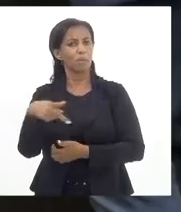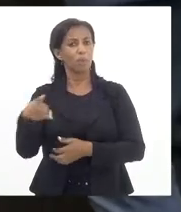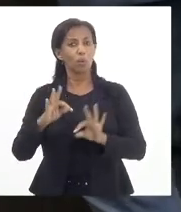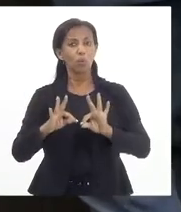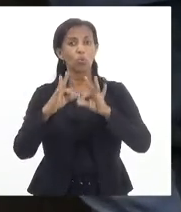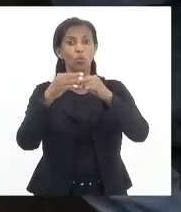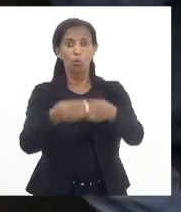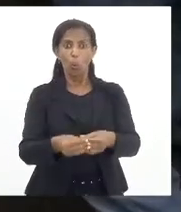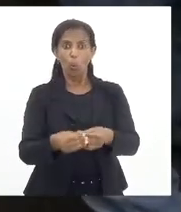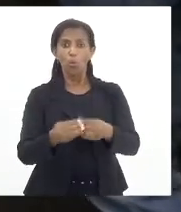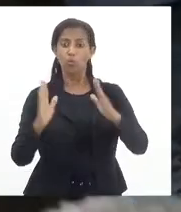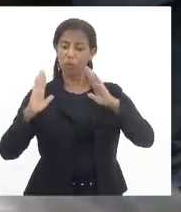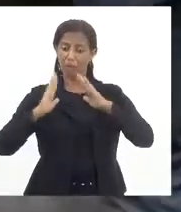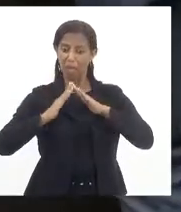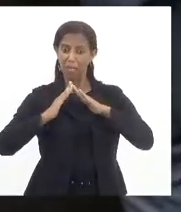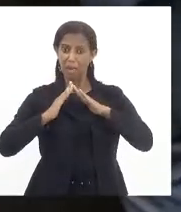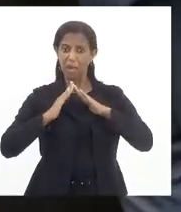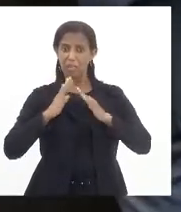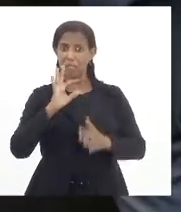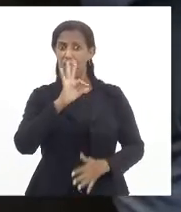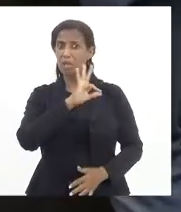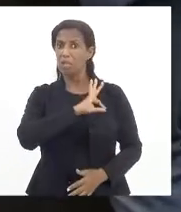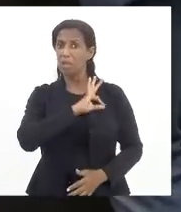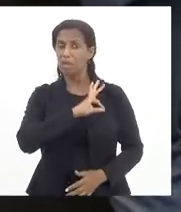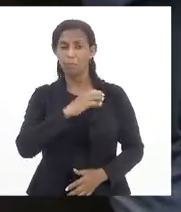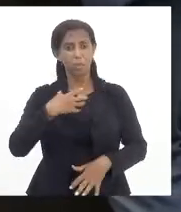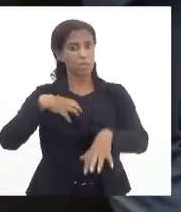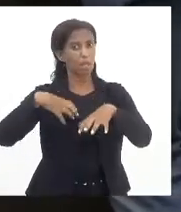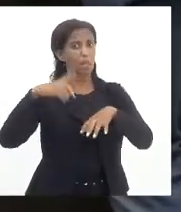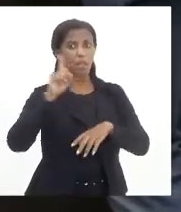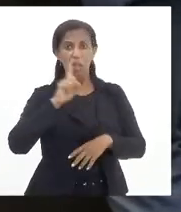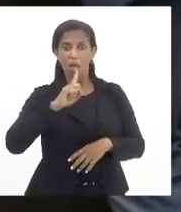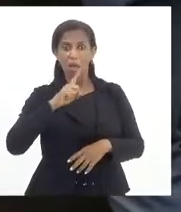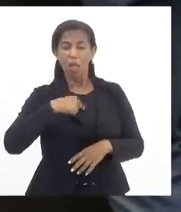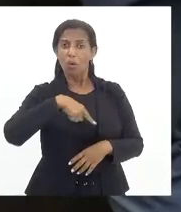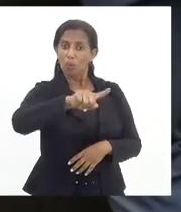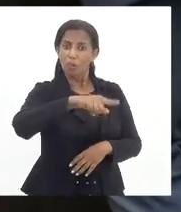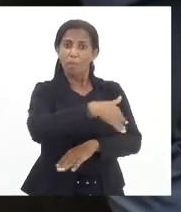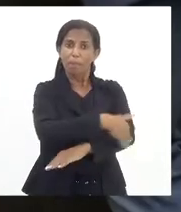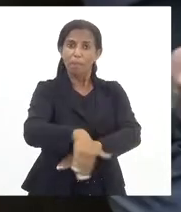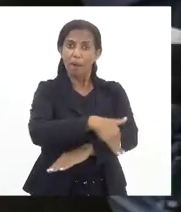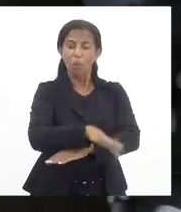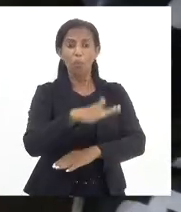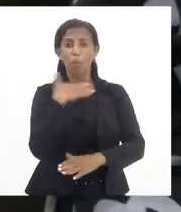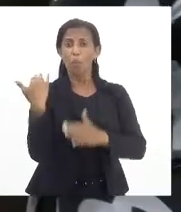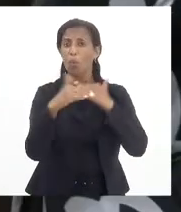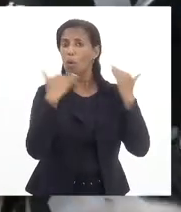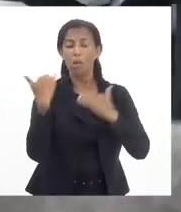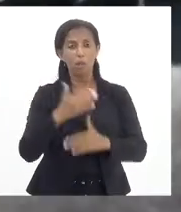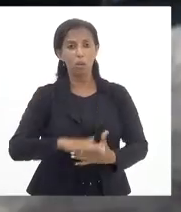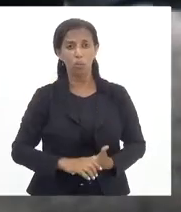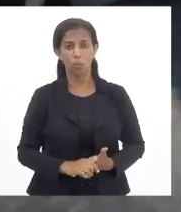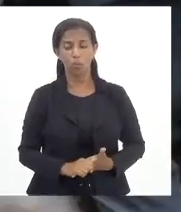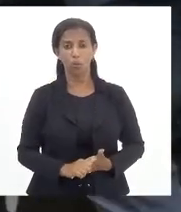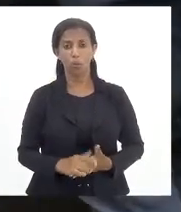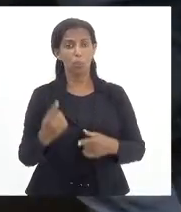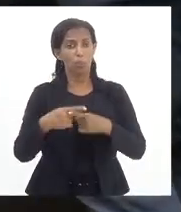todos fizeram lockdown e a Polícia Civil, além de não fazer lockdown, foi para a rua e morreu por causa disso, porque nós não temos lockdown, presidente.